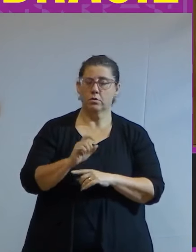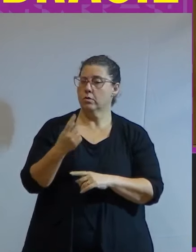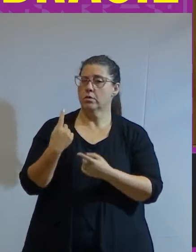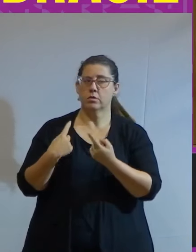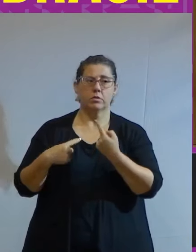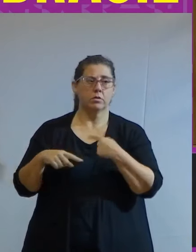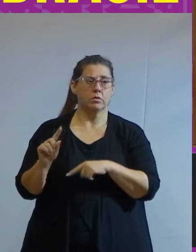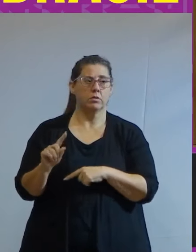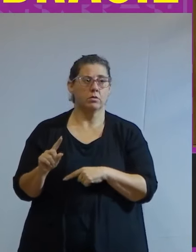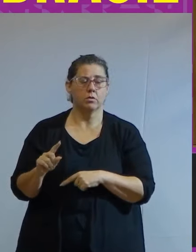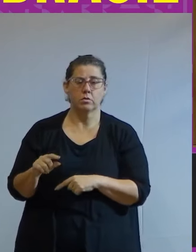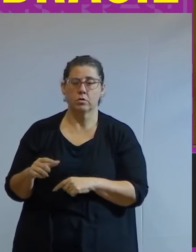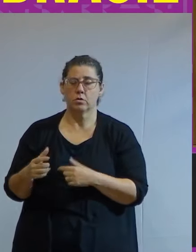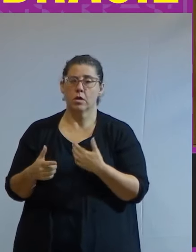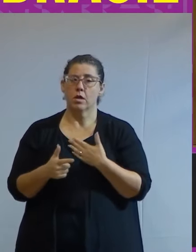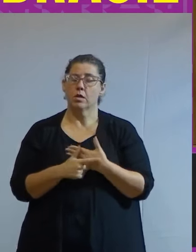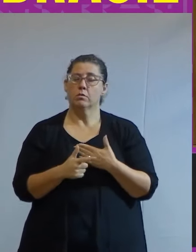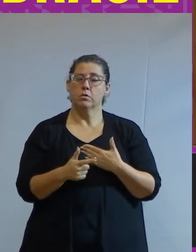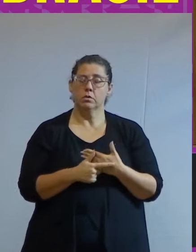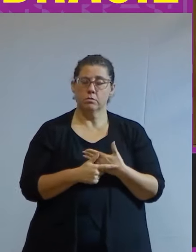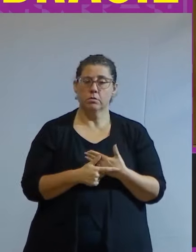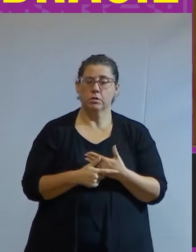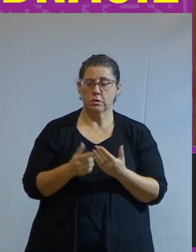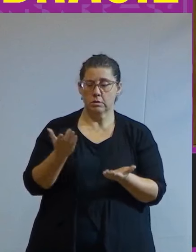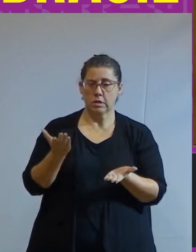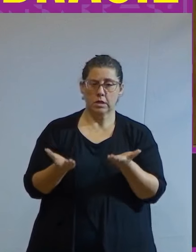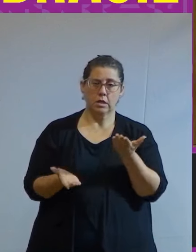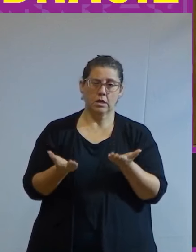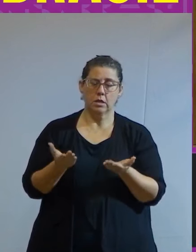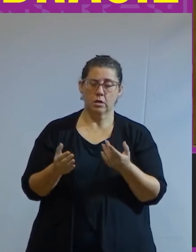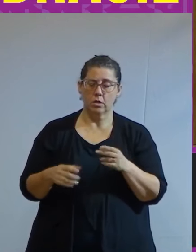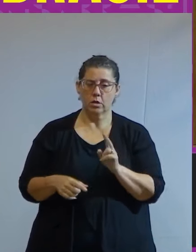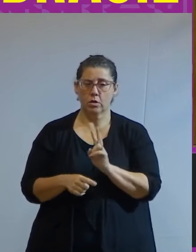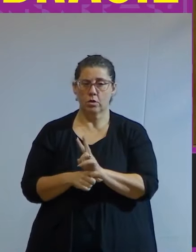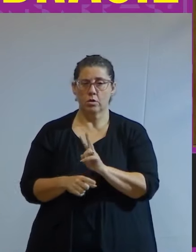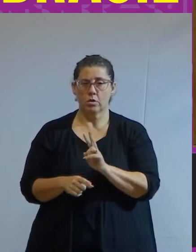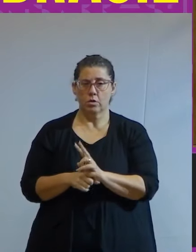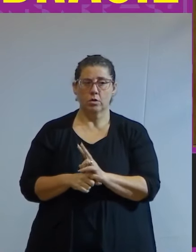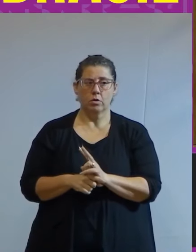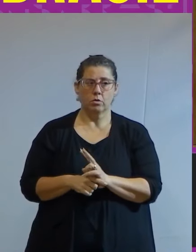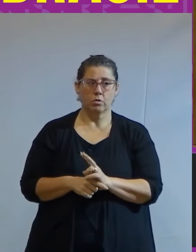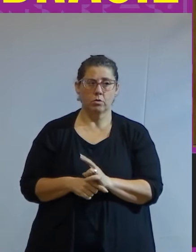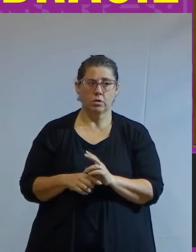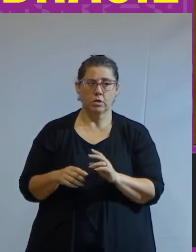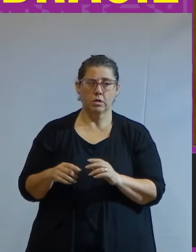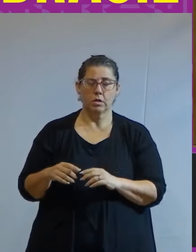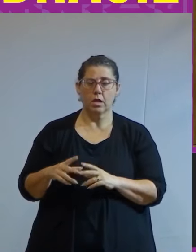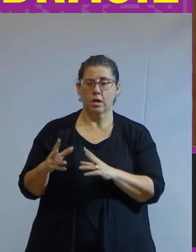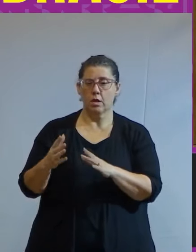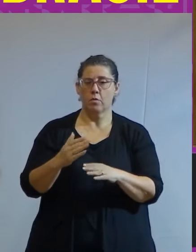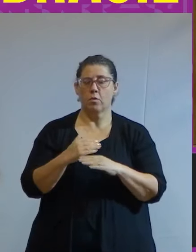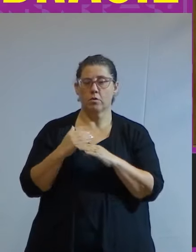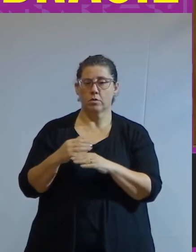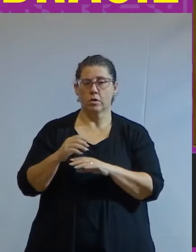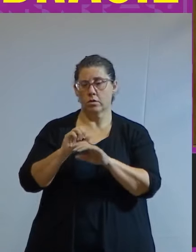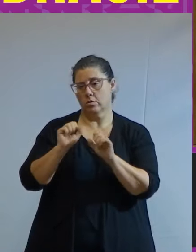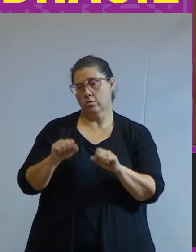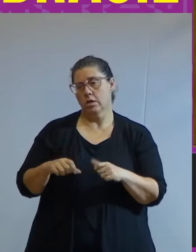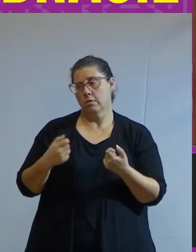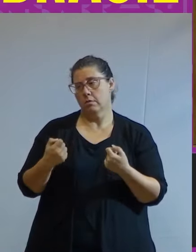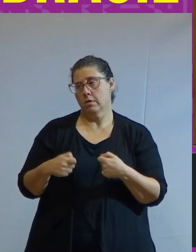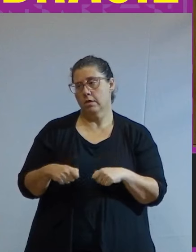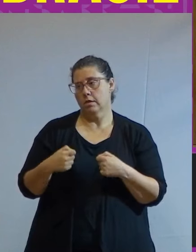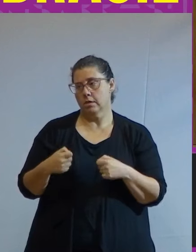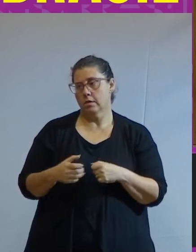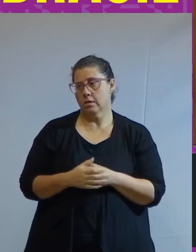contento o seu papel de elemento equilibrador e guardião da aparência de igualdade que o sistema precisa sustentar